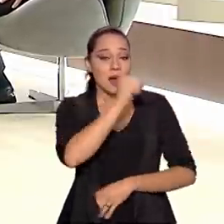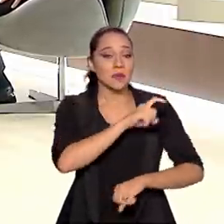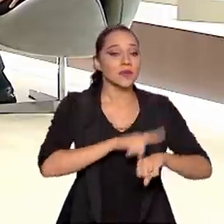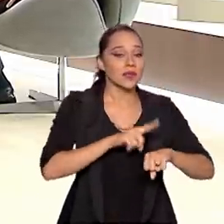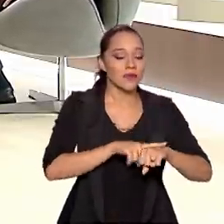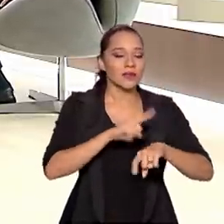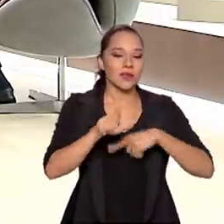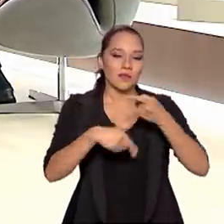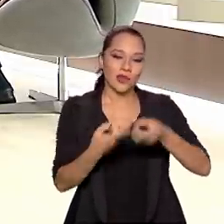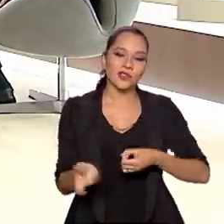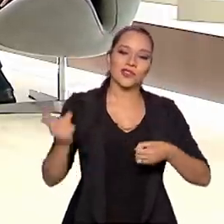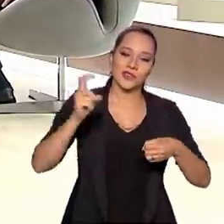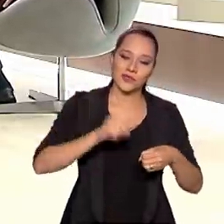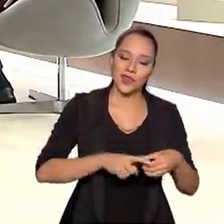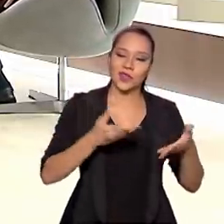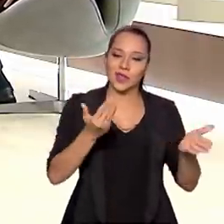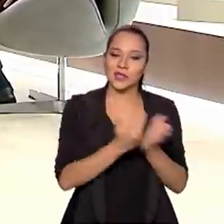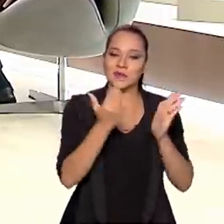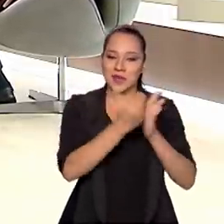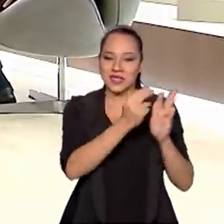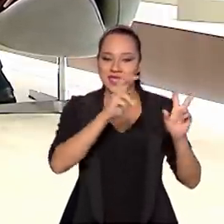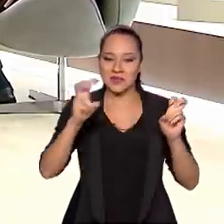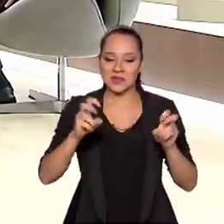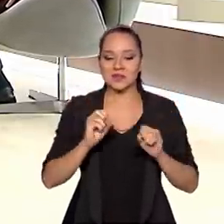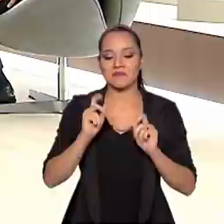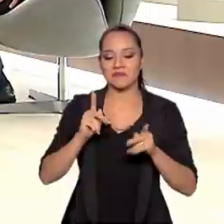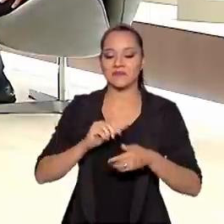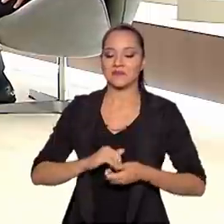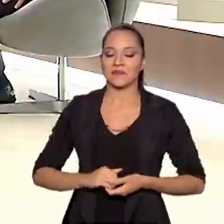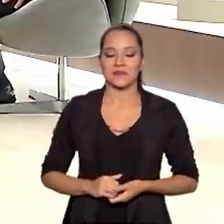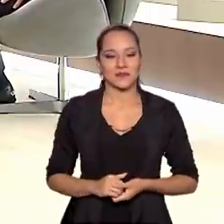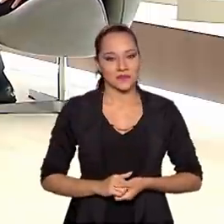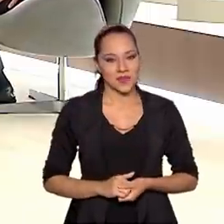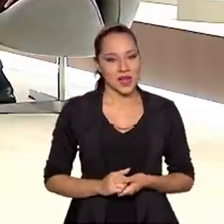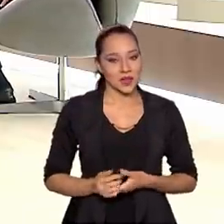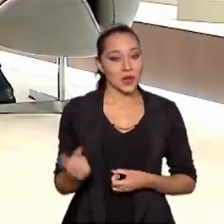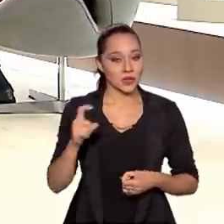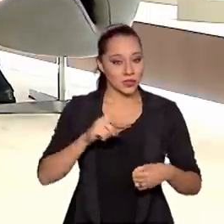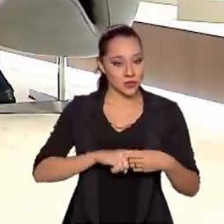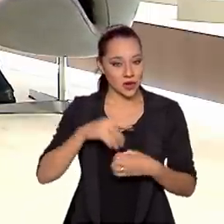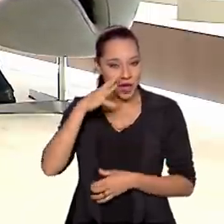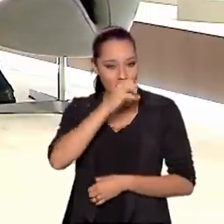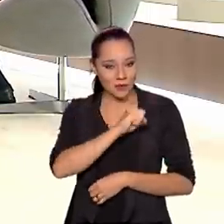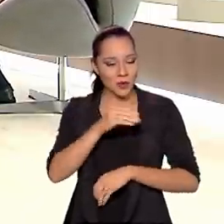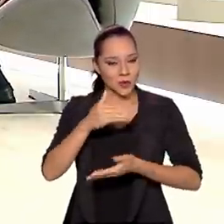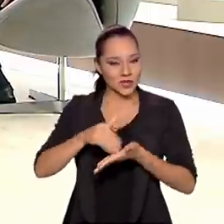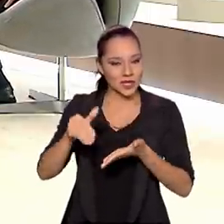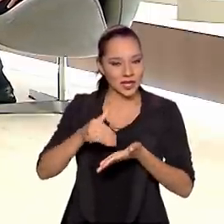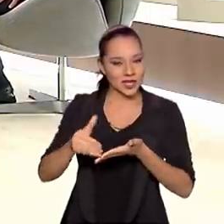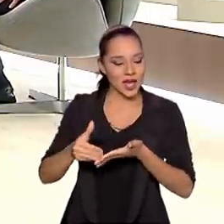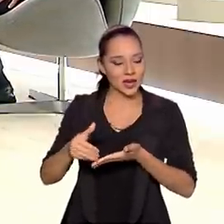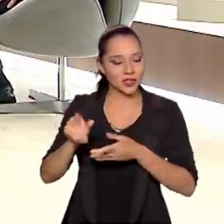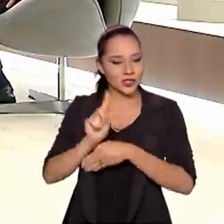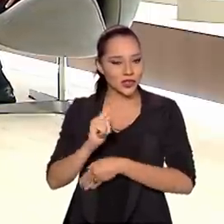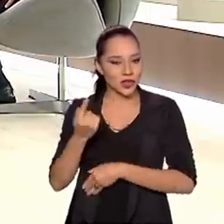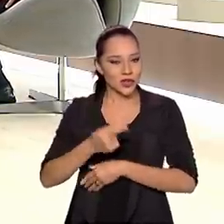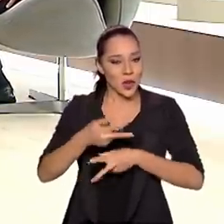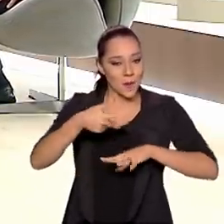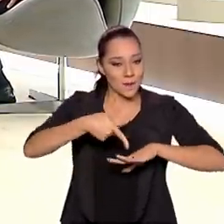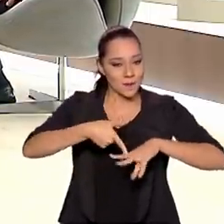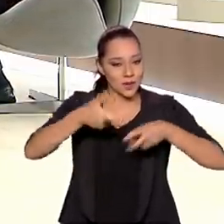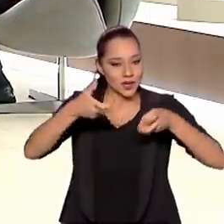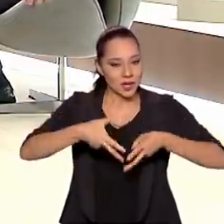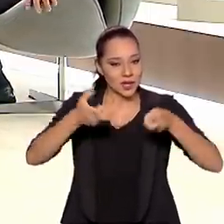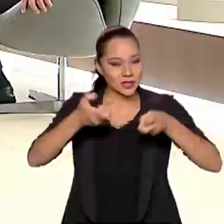intervalo, daqui a pouco voltamos com esse e outros temas. Está ok, está ótimo. Voltamos em instantes com o secretário de Geologia, Mineração e